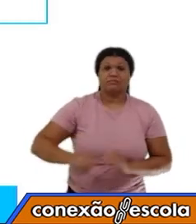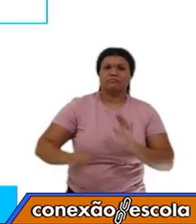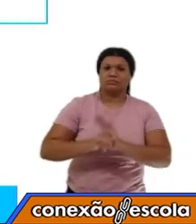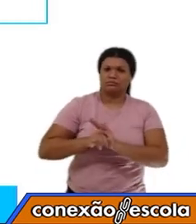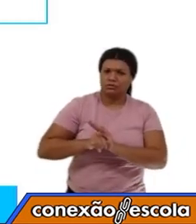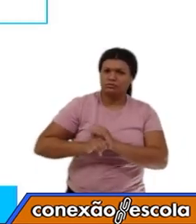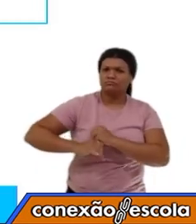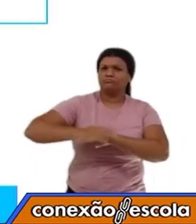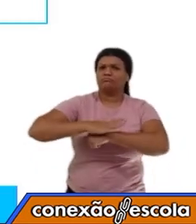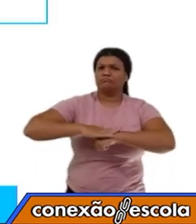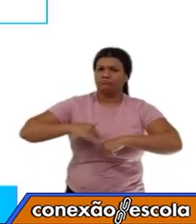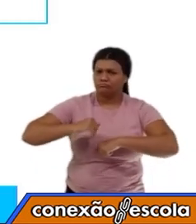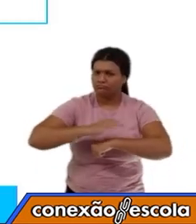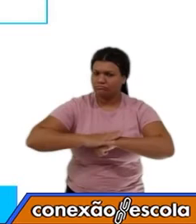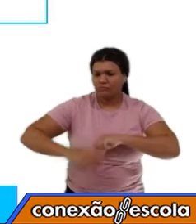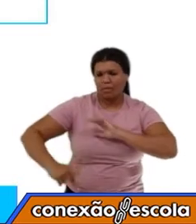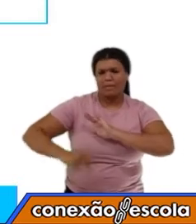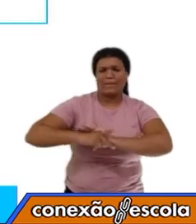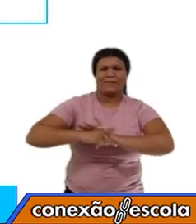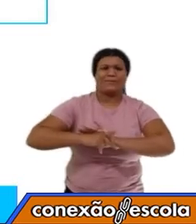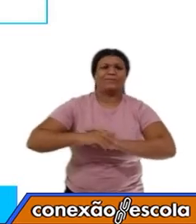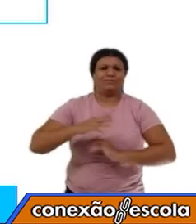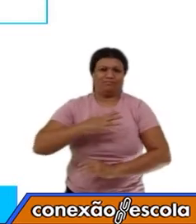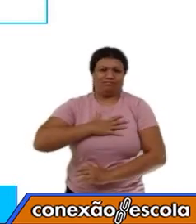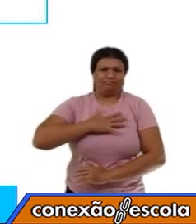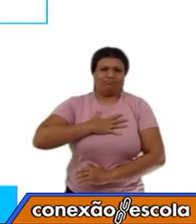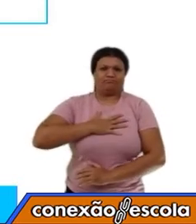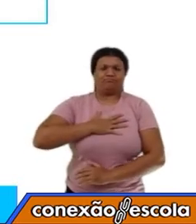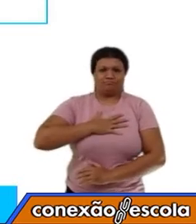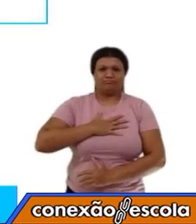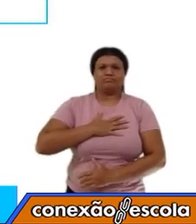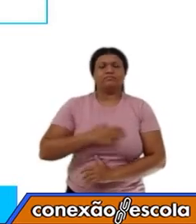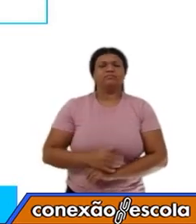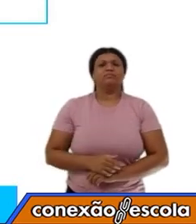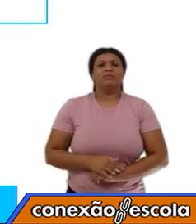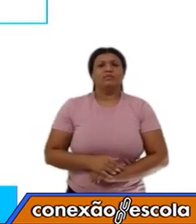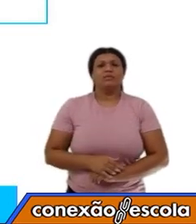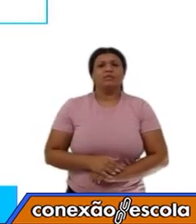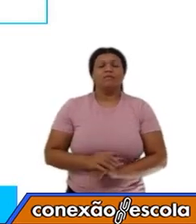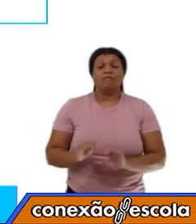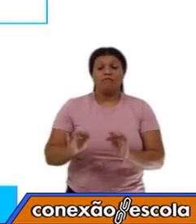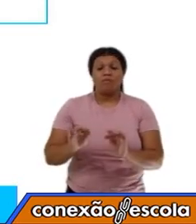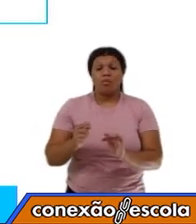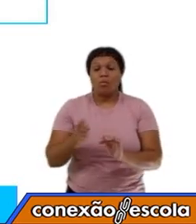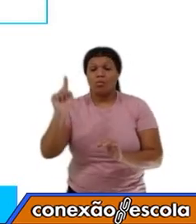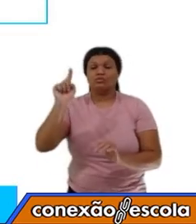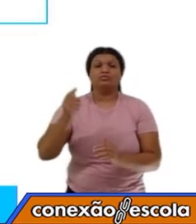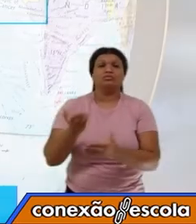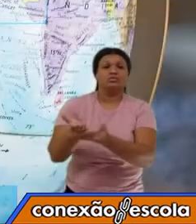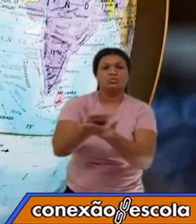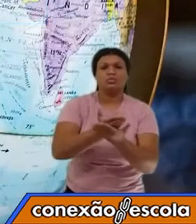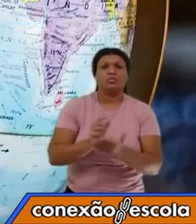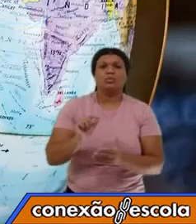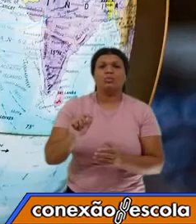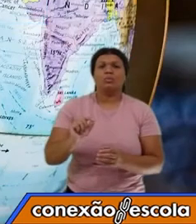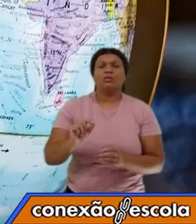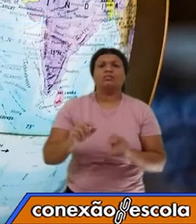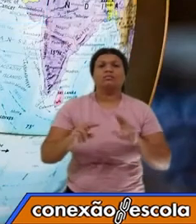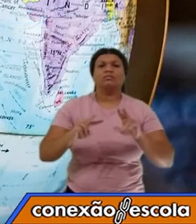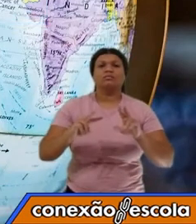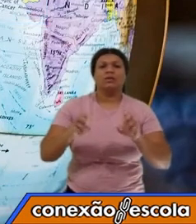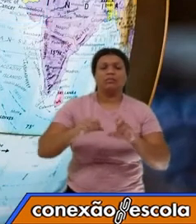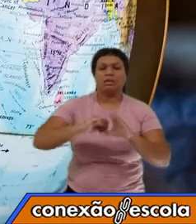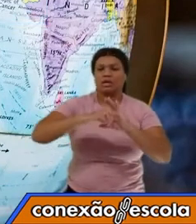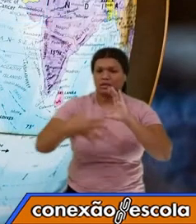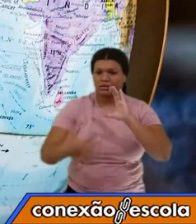afetividade e do pertencimento. E por fim, nós estudamos sobre os elementos da identidade cultural.